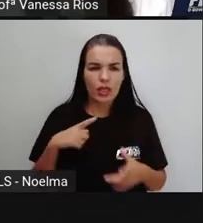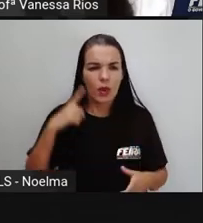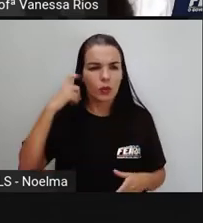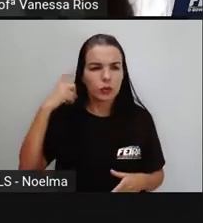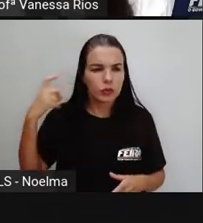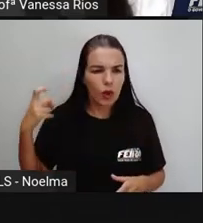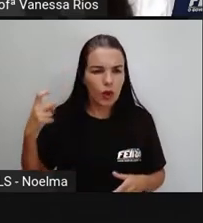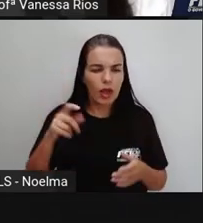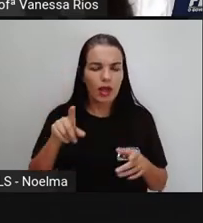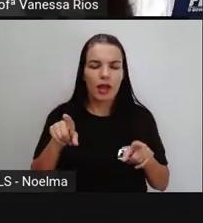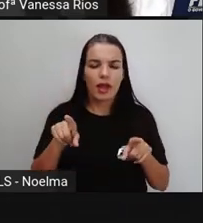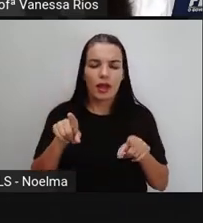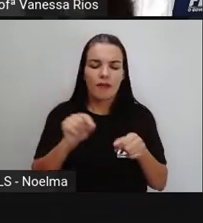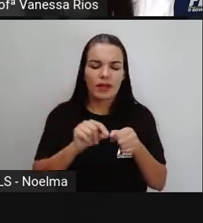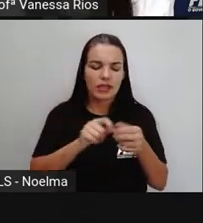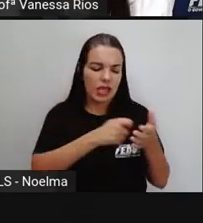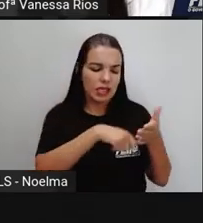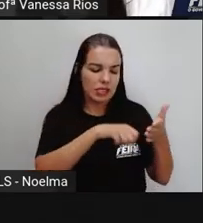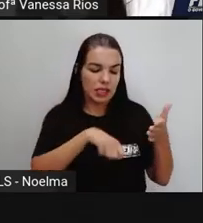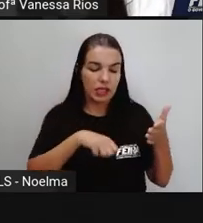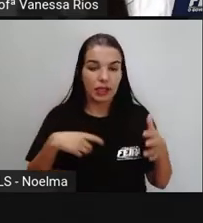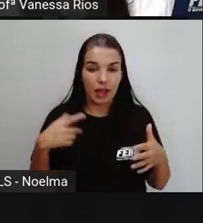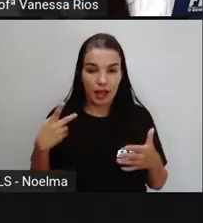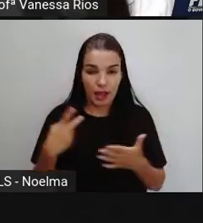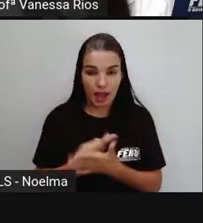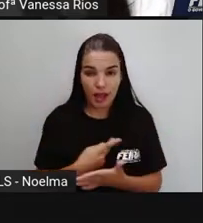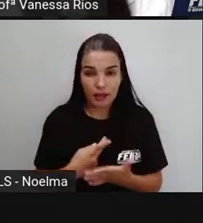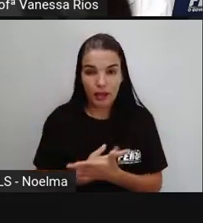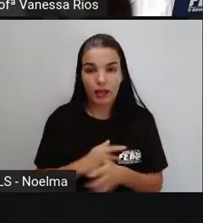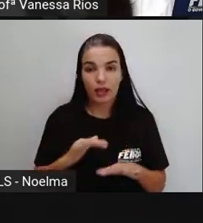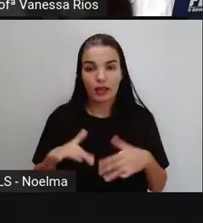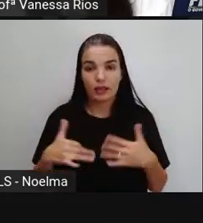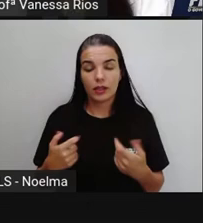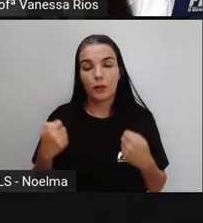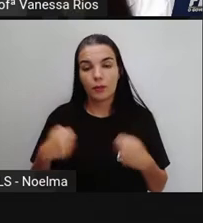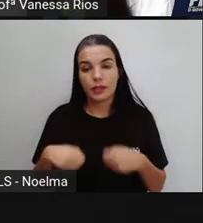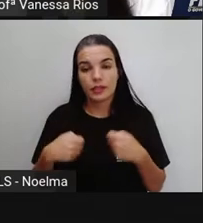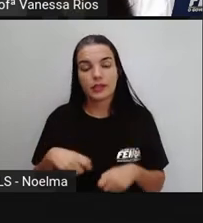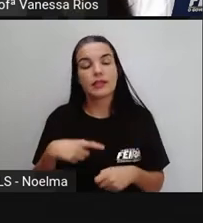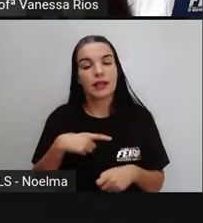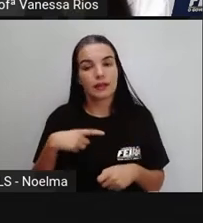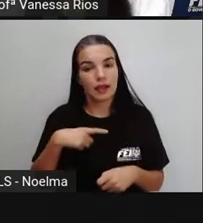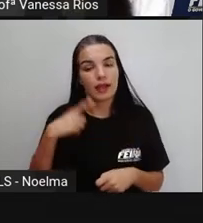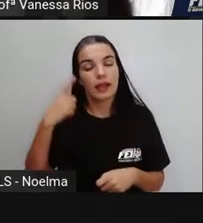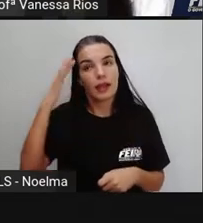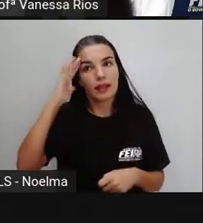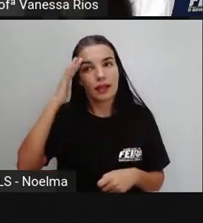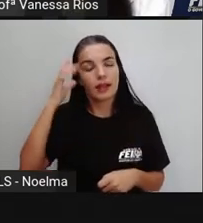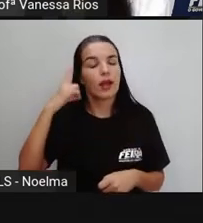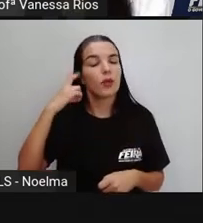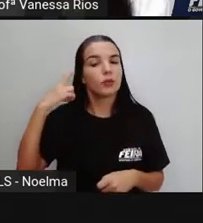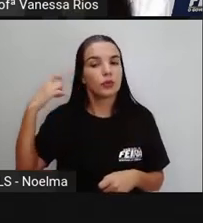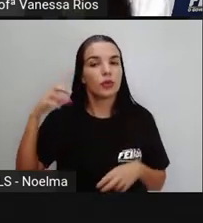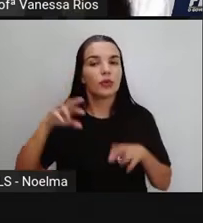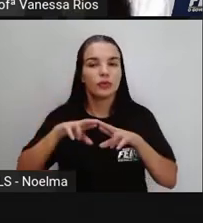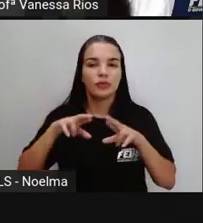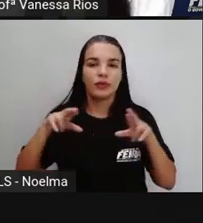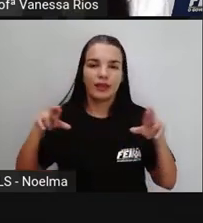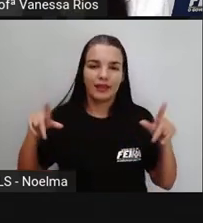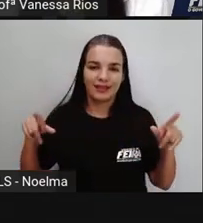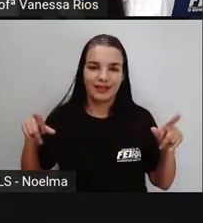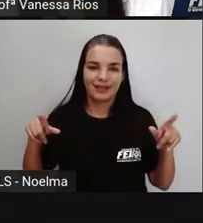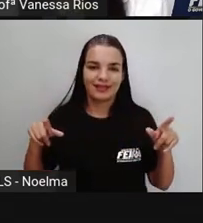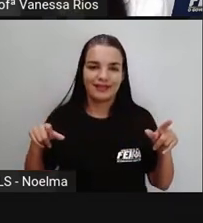E se atrapalhar na hora de escrever. A gente precisa prestar atenção que existe sim um som diferente. E existe um som até